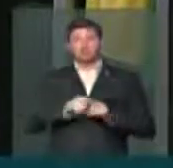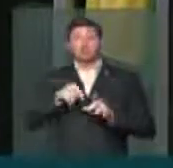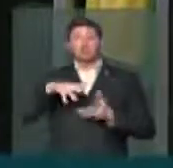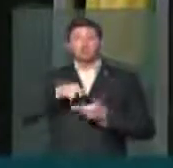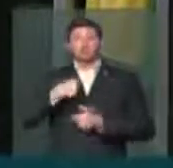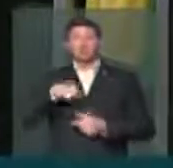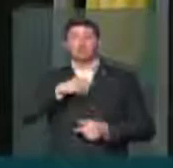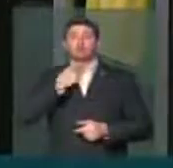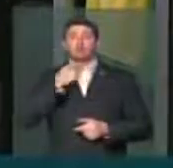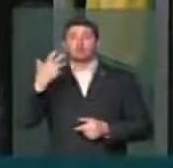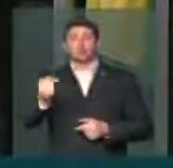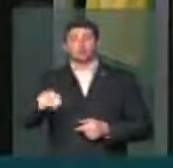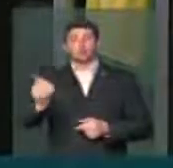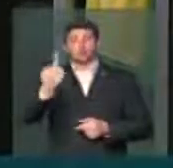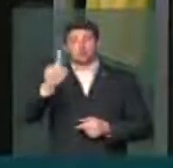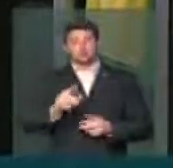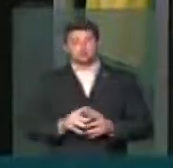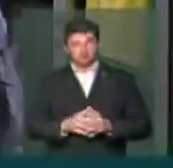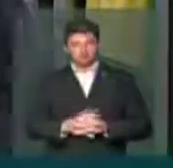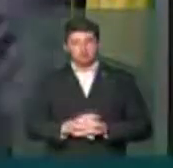Nós não devemos aceitar isso. Bandeira.